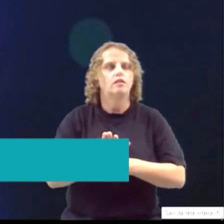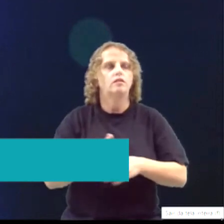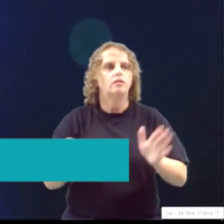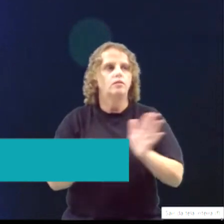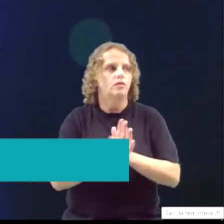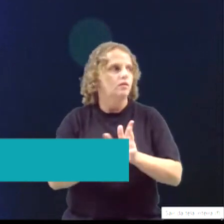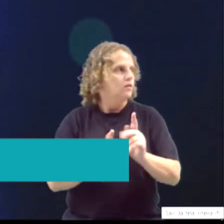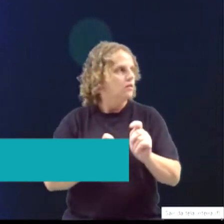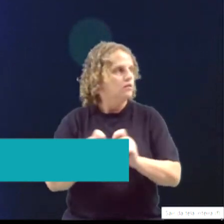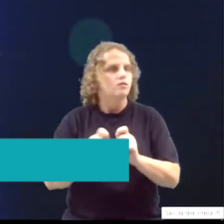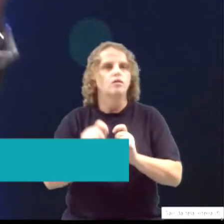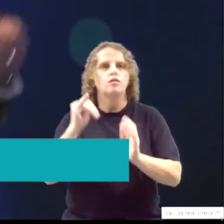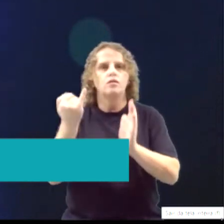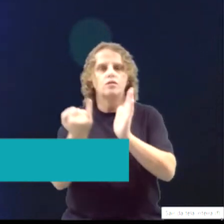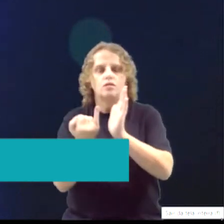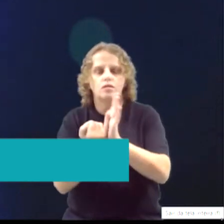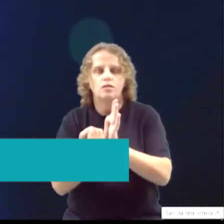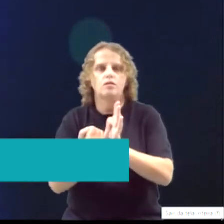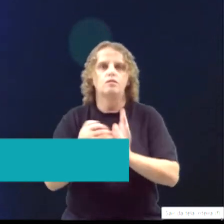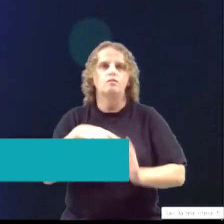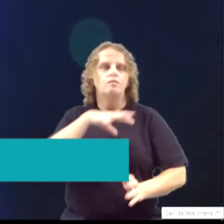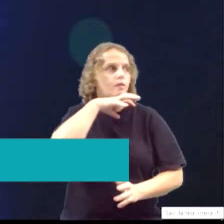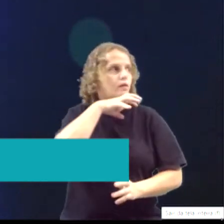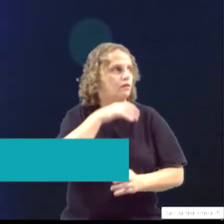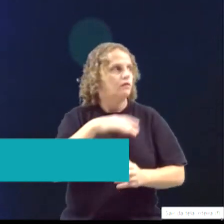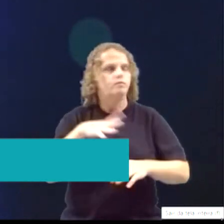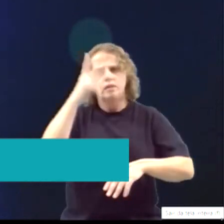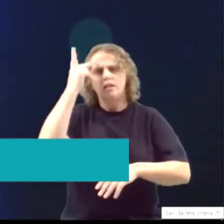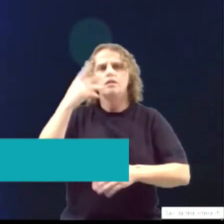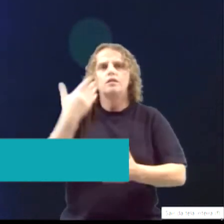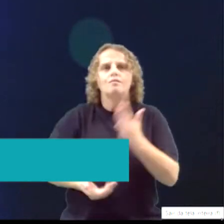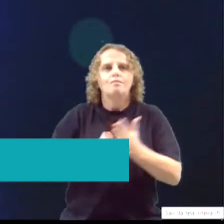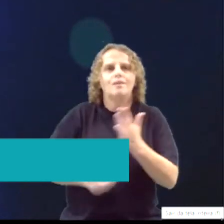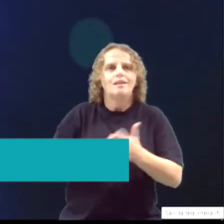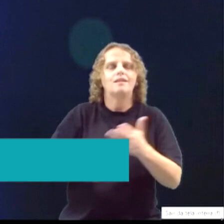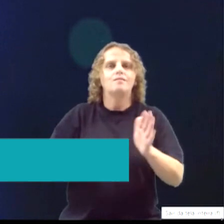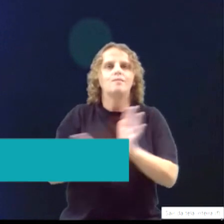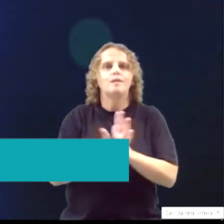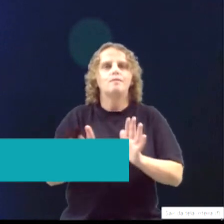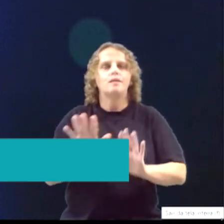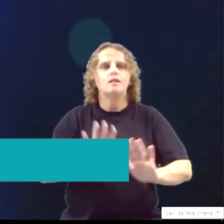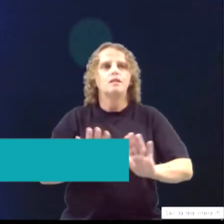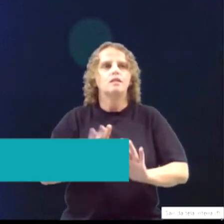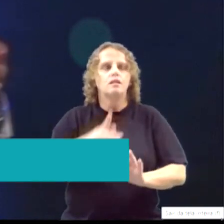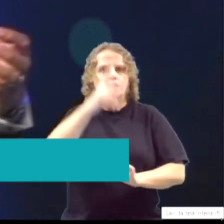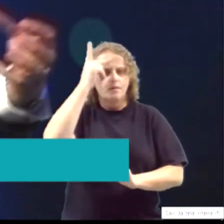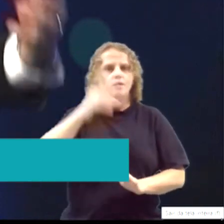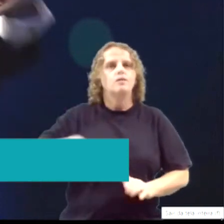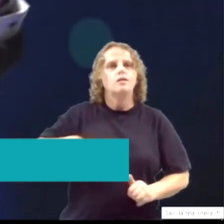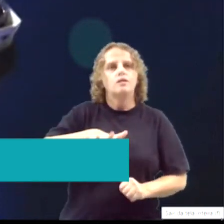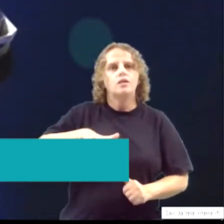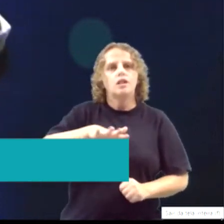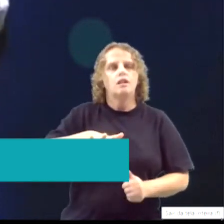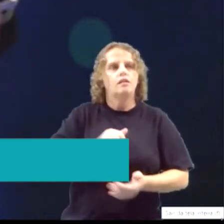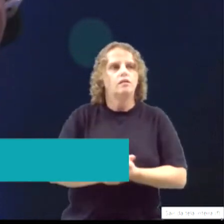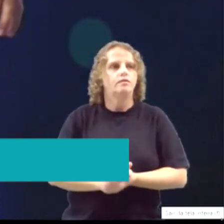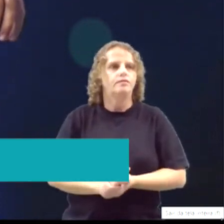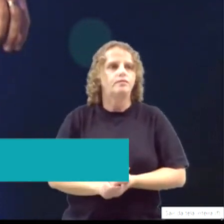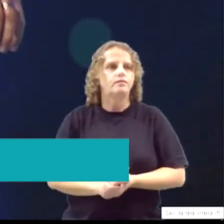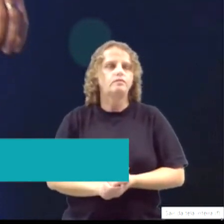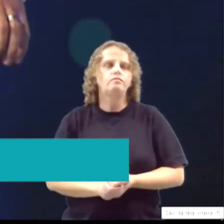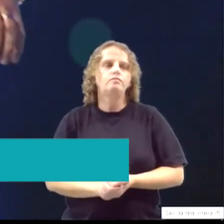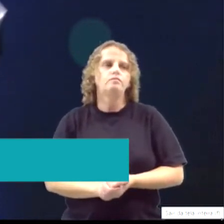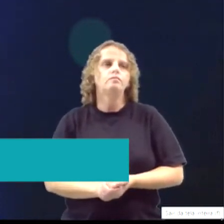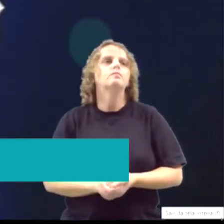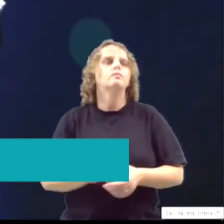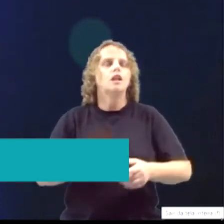de débitos tributários, principalmente em quem teve prejuízo fiscal para as empresas e pessoas jurídicas, e numa discussão de todos os